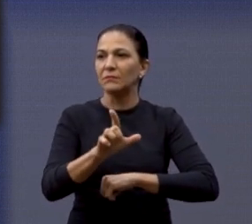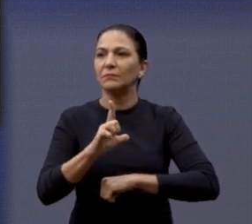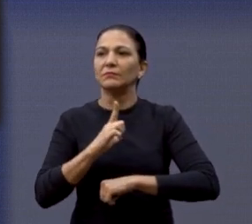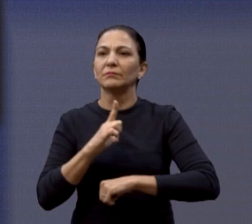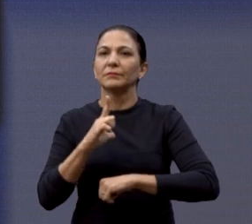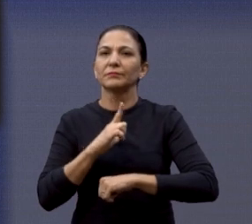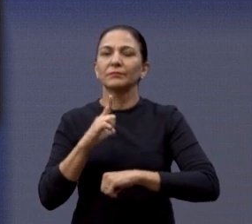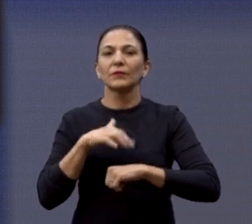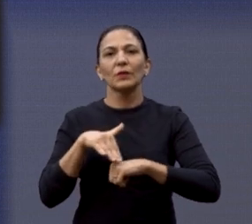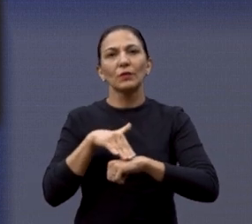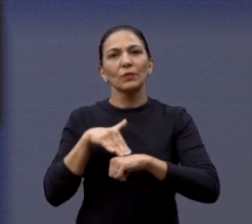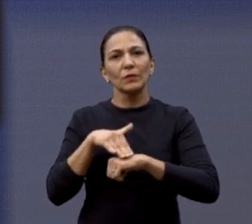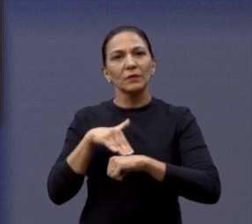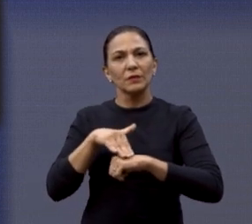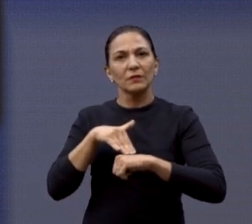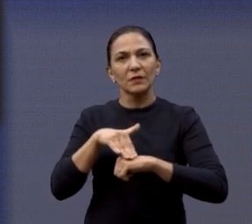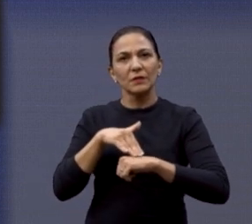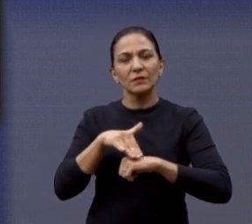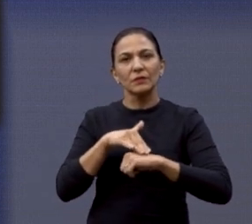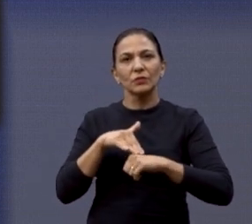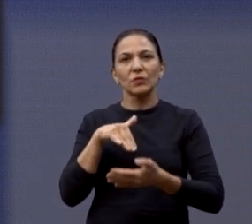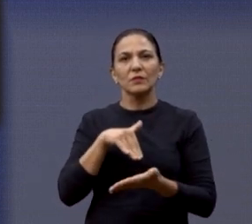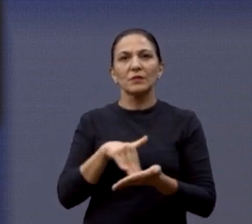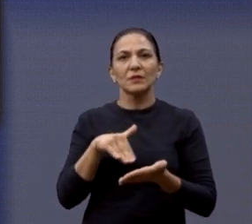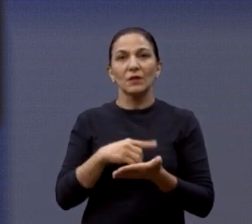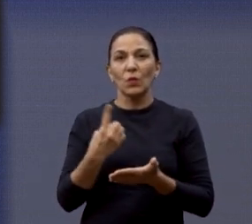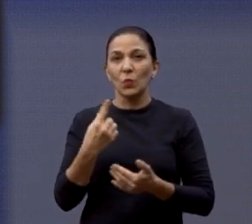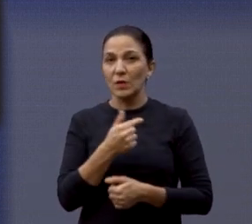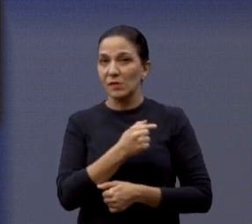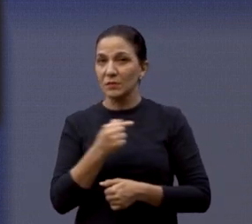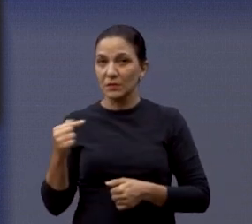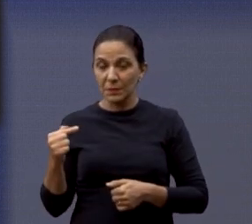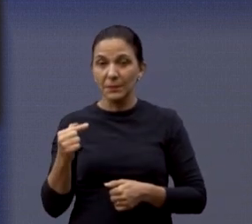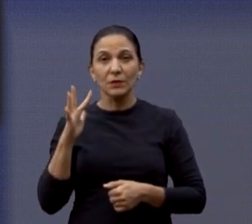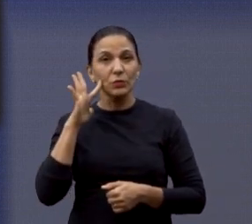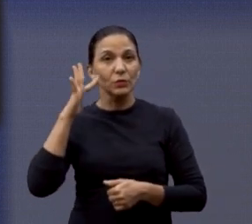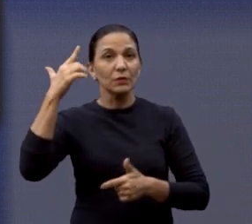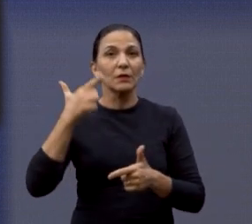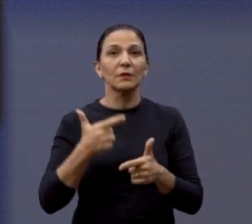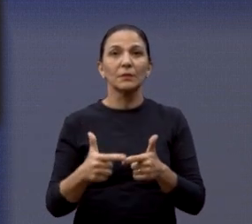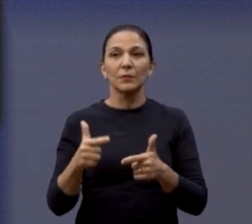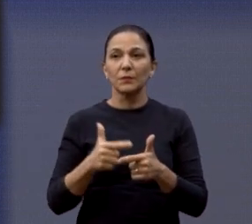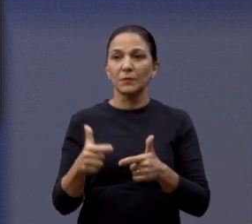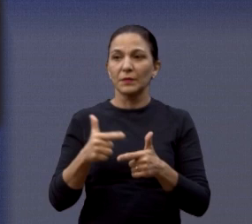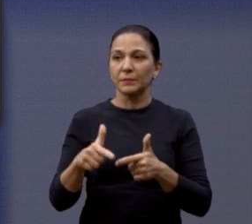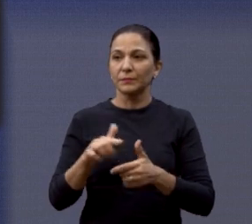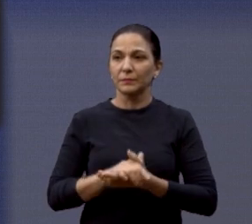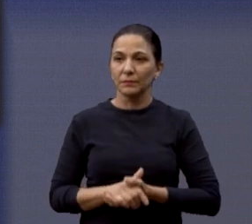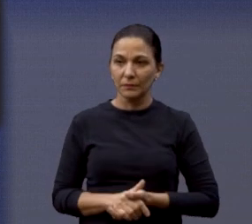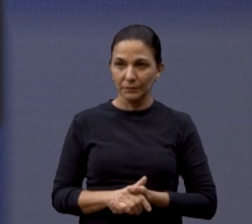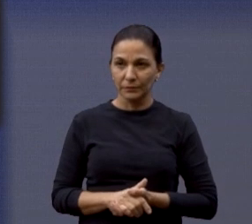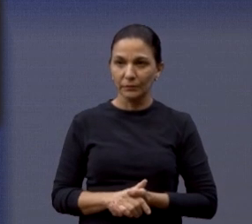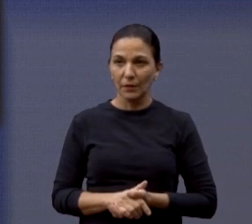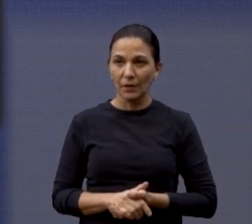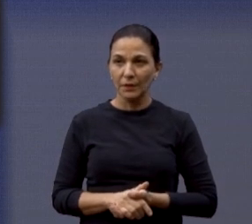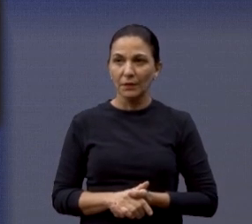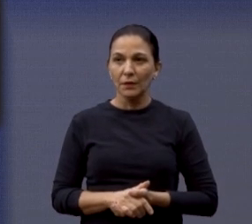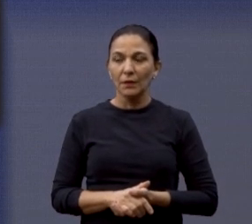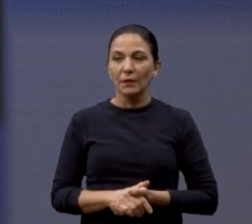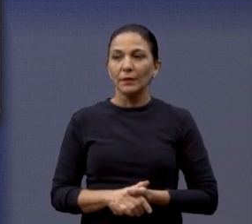conversamos com a secretária, falou que aí mais uma semana estará resolvendo a situação. Próximo slide aí.